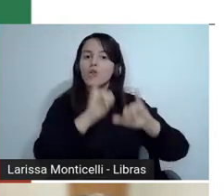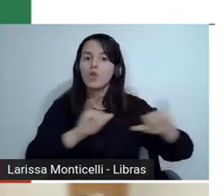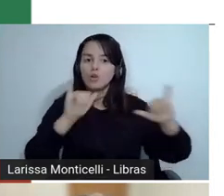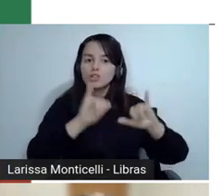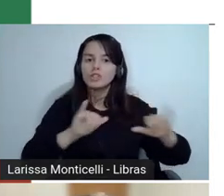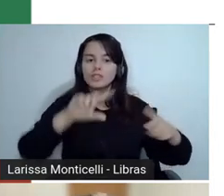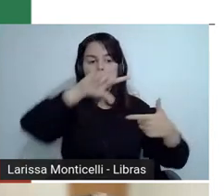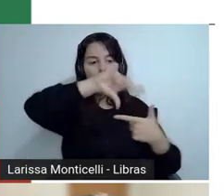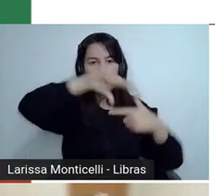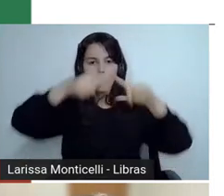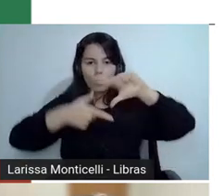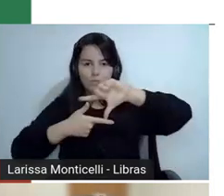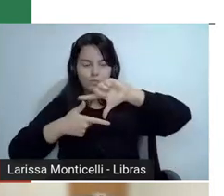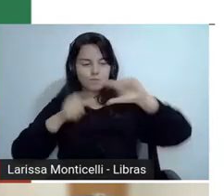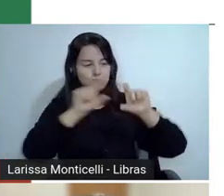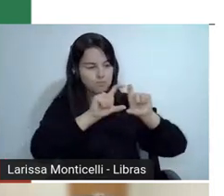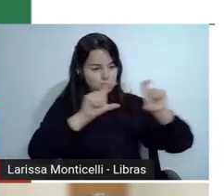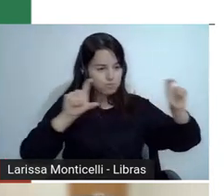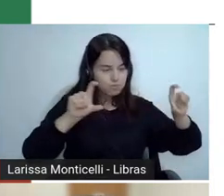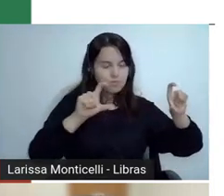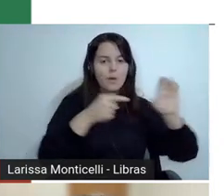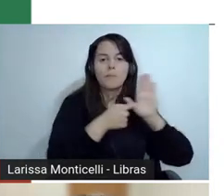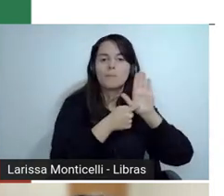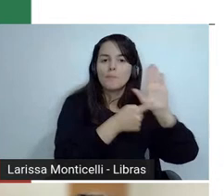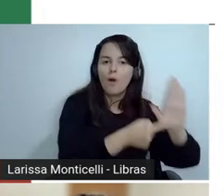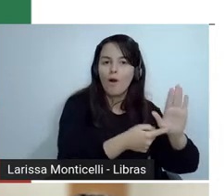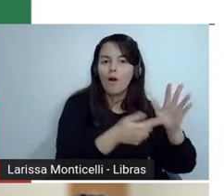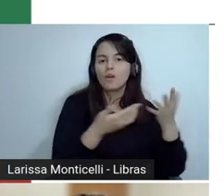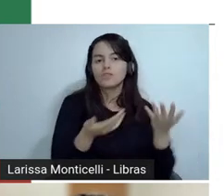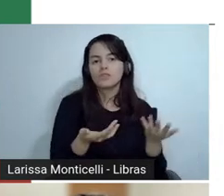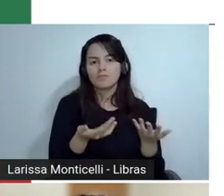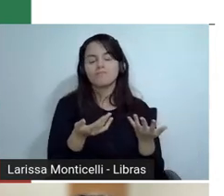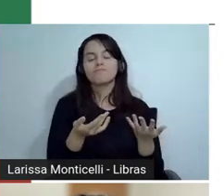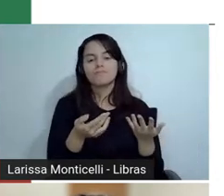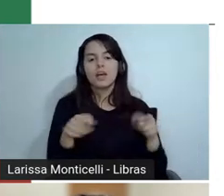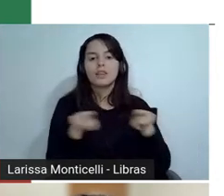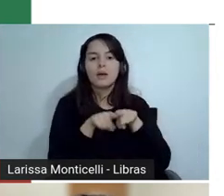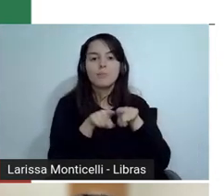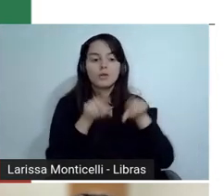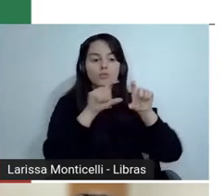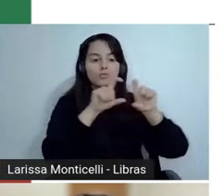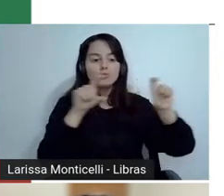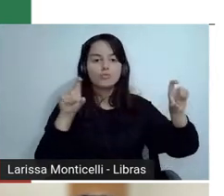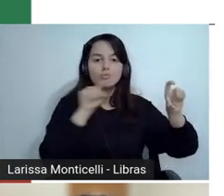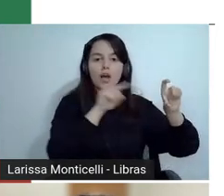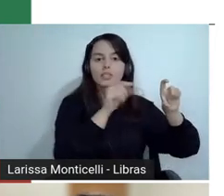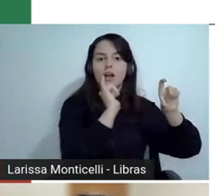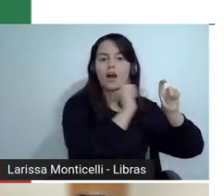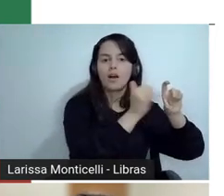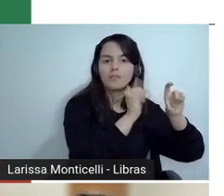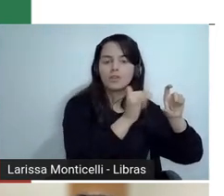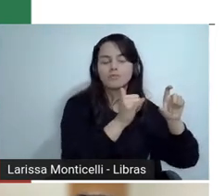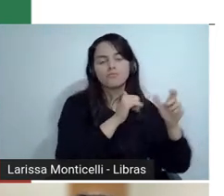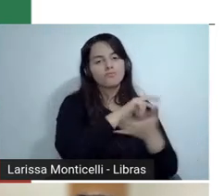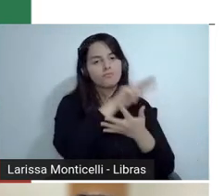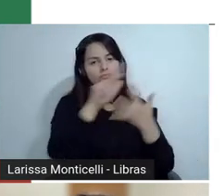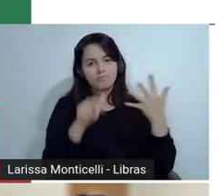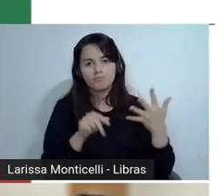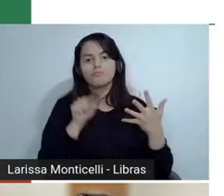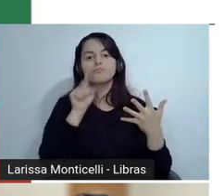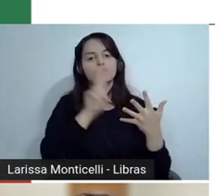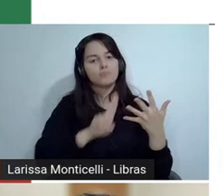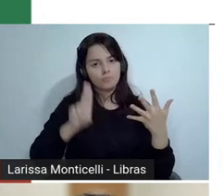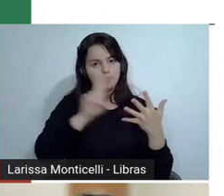Dieli, ou Dieli, perdoe se eu falar errado, Vedi, disse que agosto foi bem produtivo em relação às